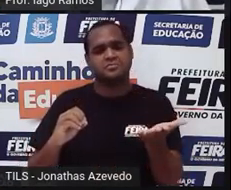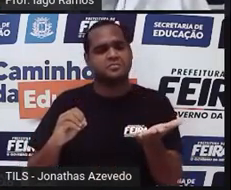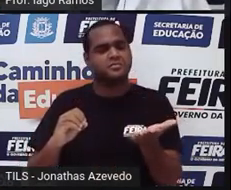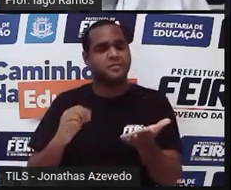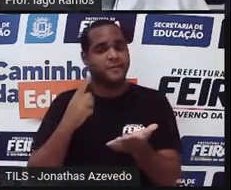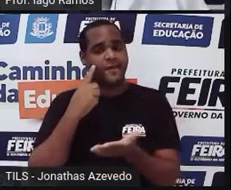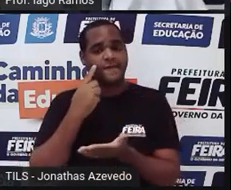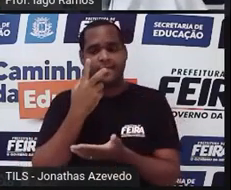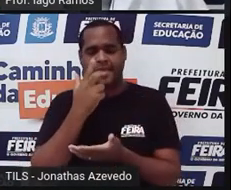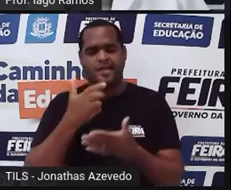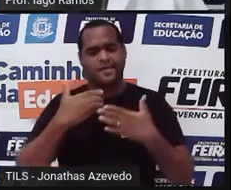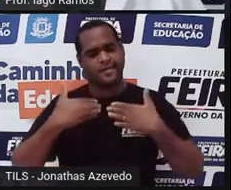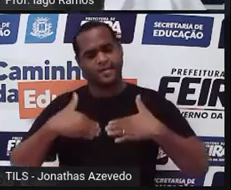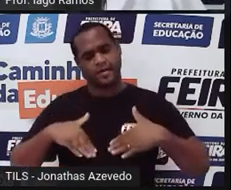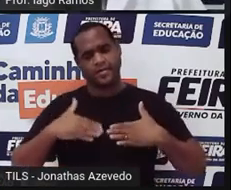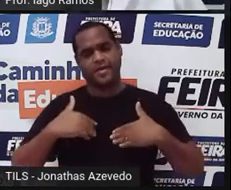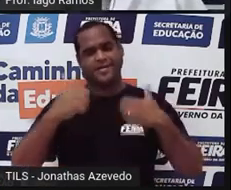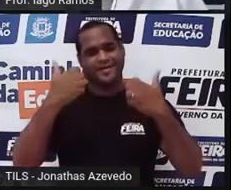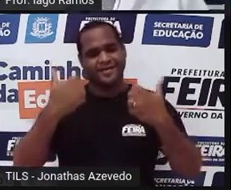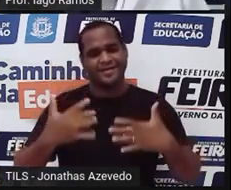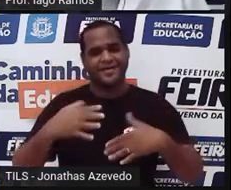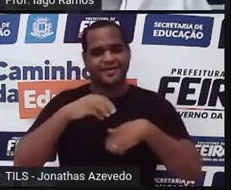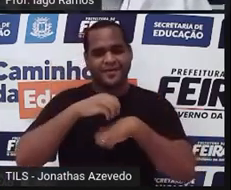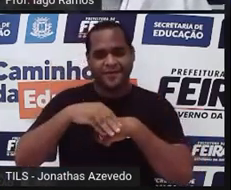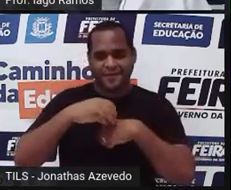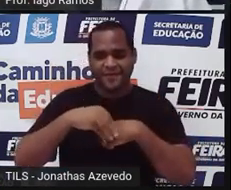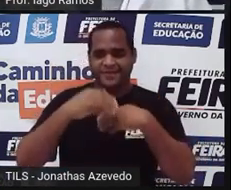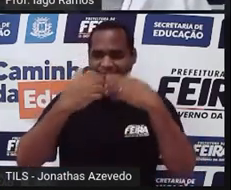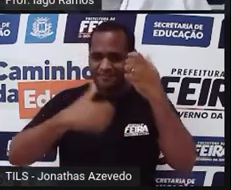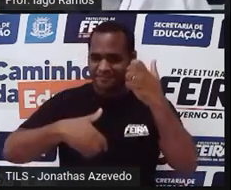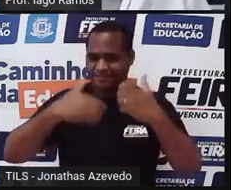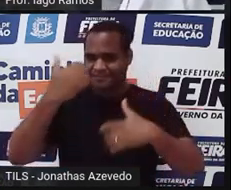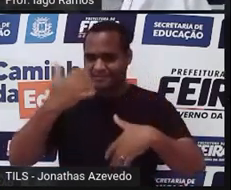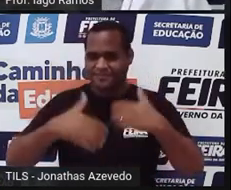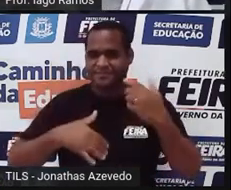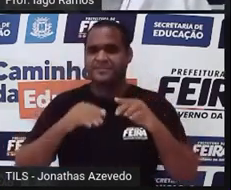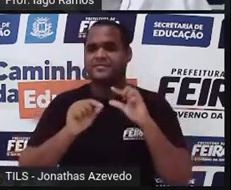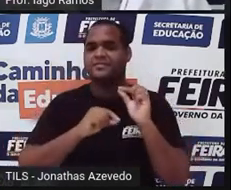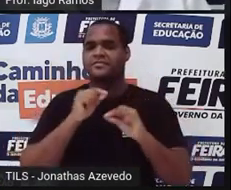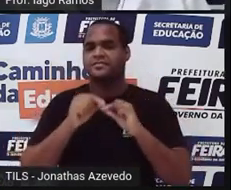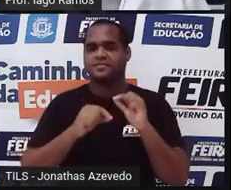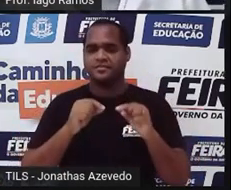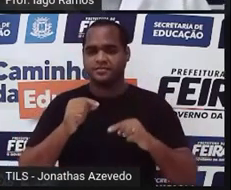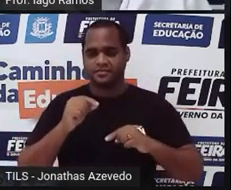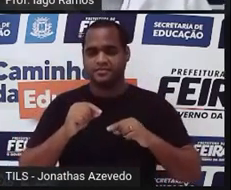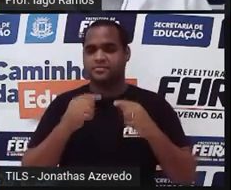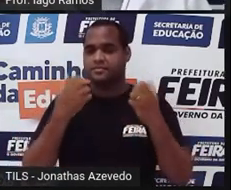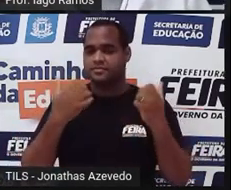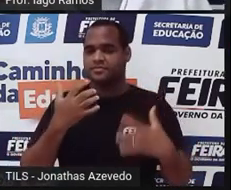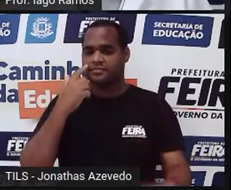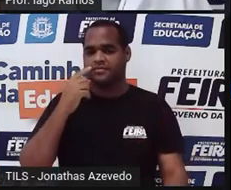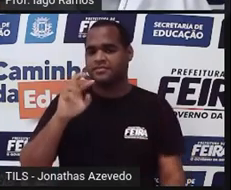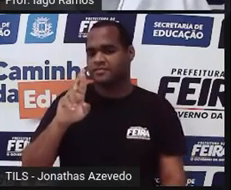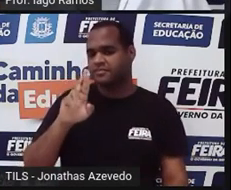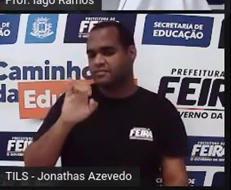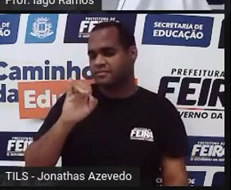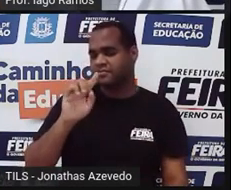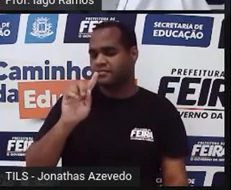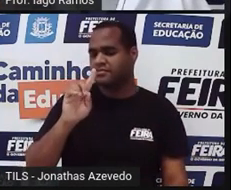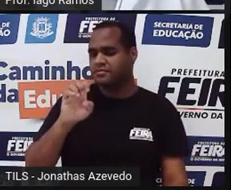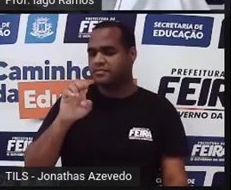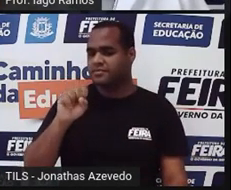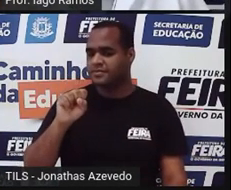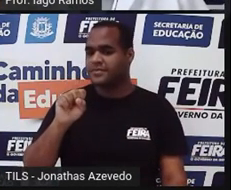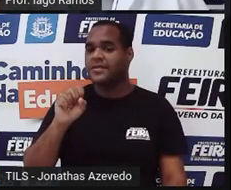Fica tranquilo que eu trouxe algo pra te explicar essa coisa da rigidez do triângulo. Por que o